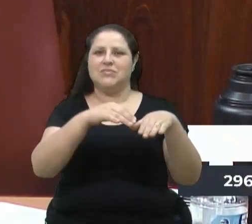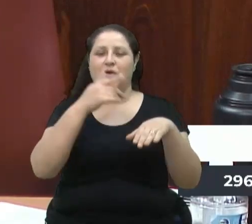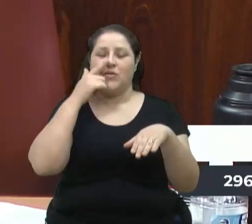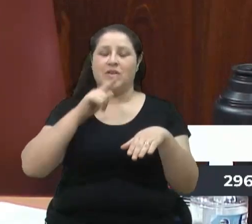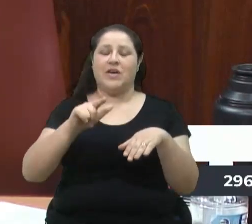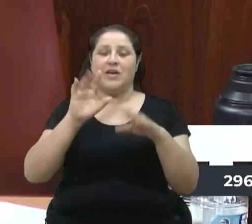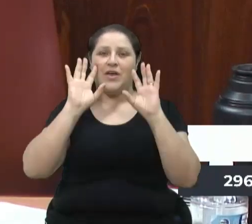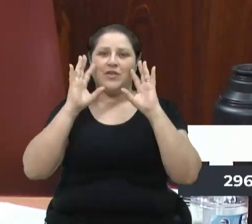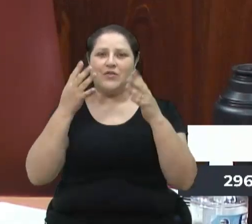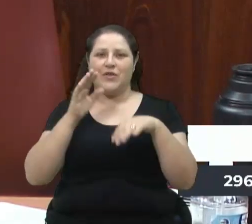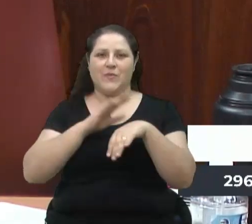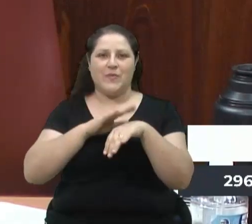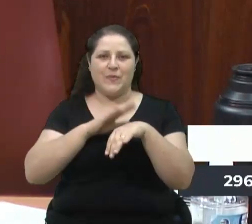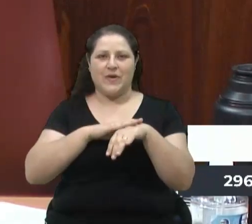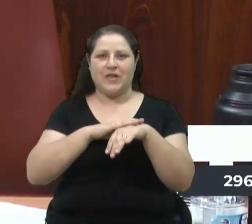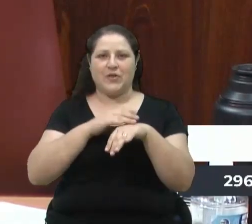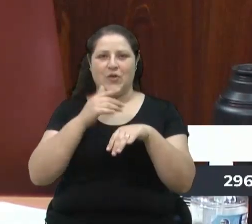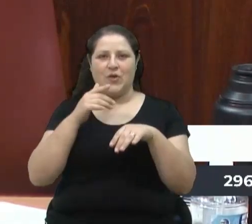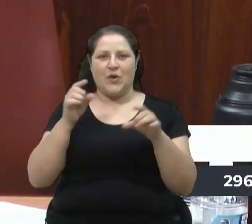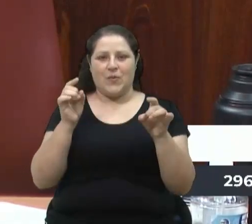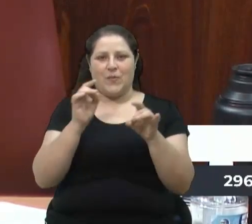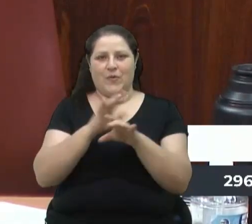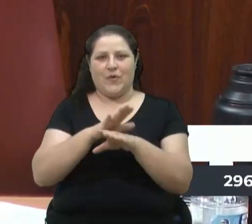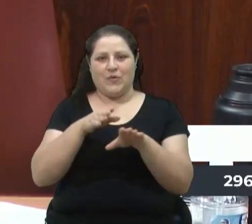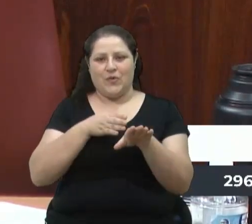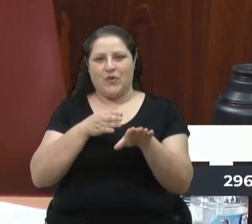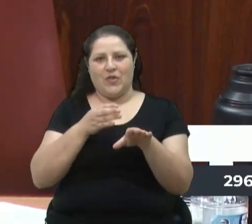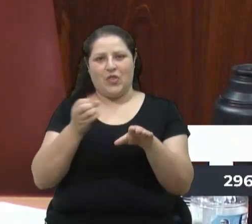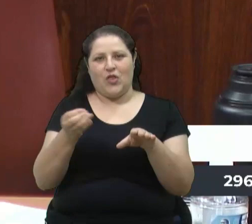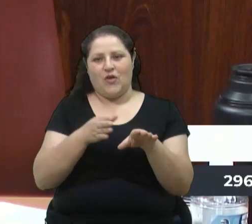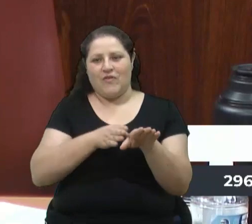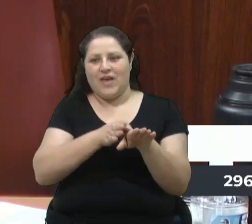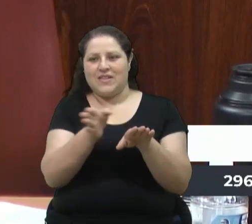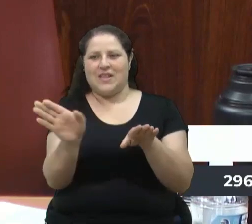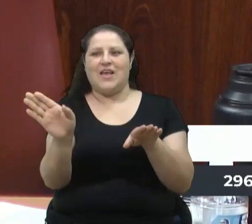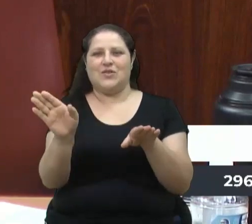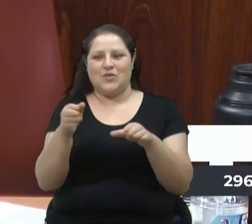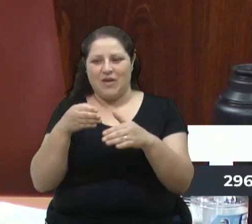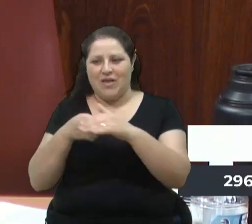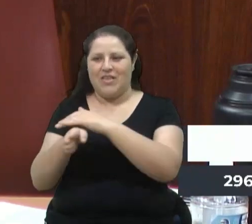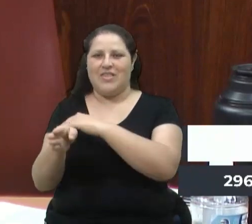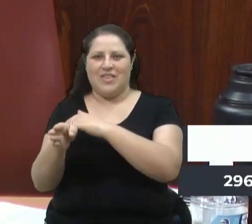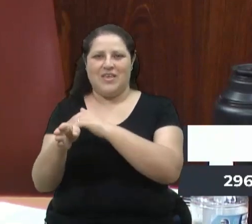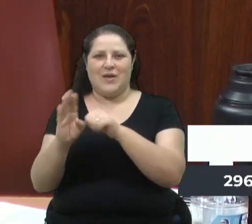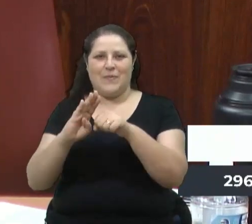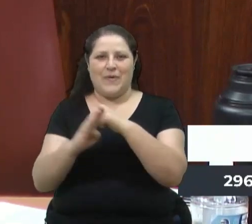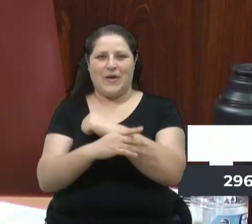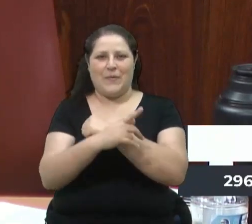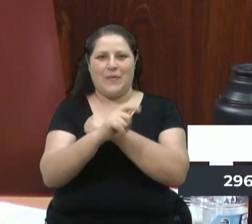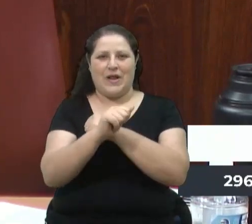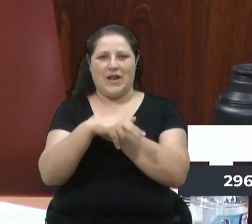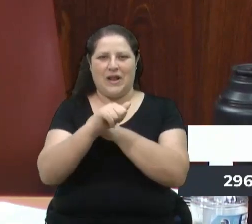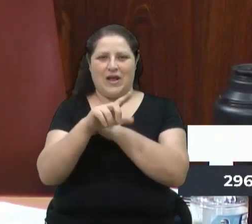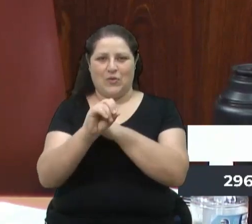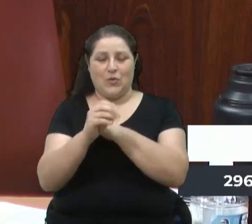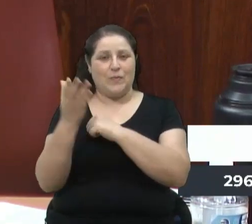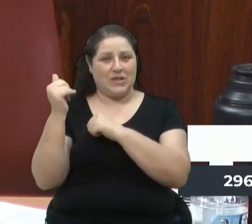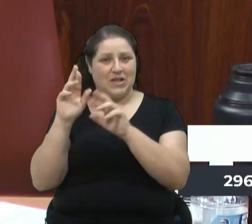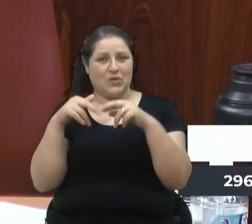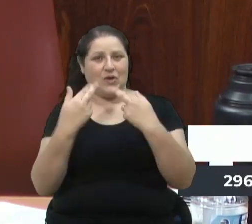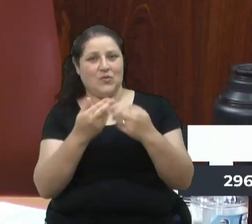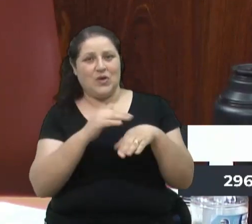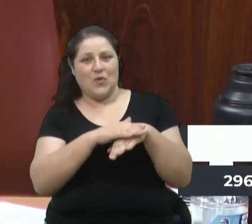concluído o acesso, o novo acesso do bairro Planalto. Na última conversa que tive com o prefeito Adiló, ele me disse que faltava apenas algumas